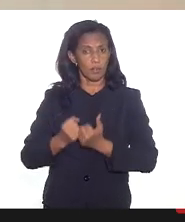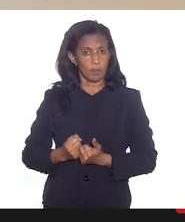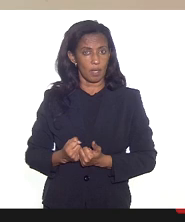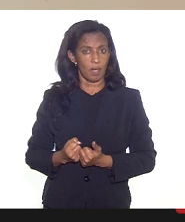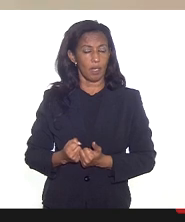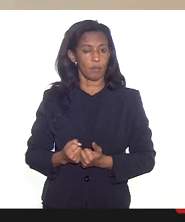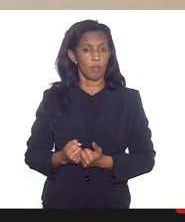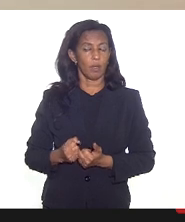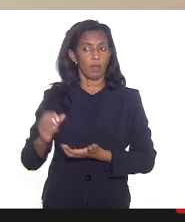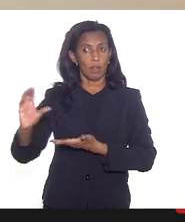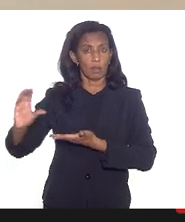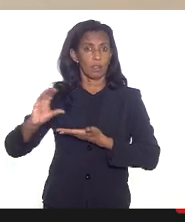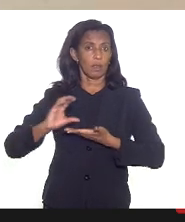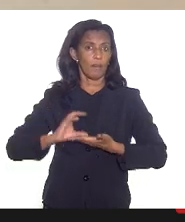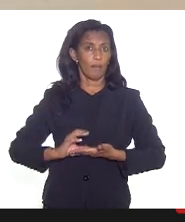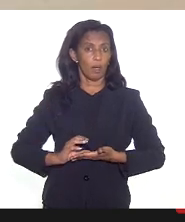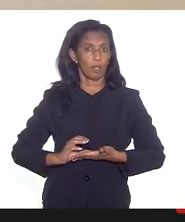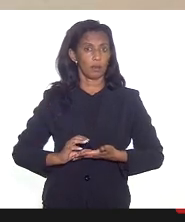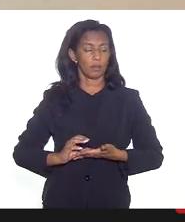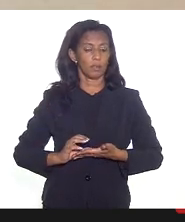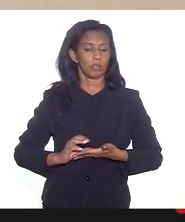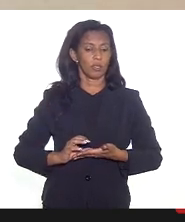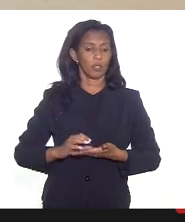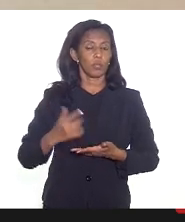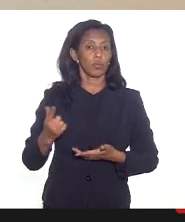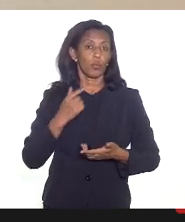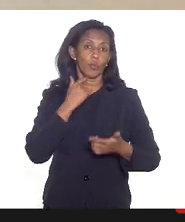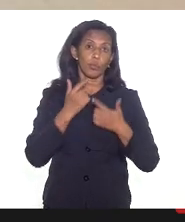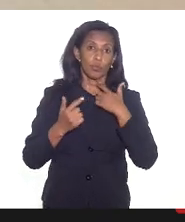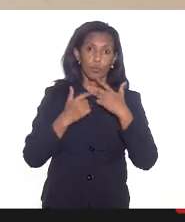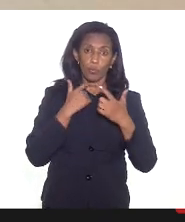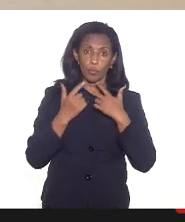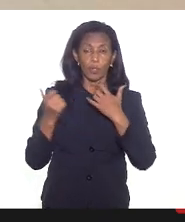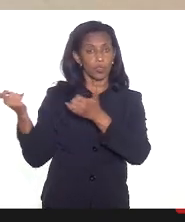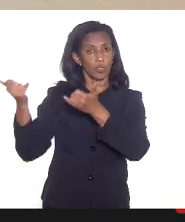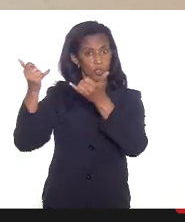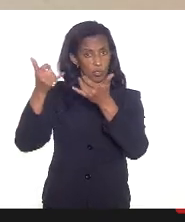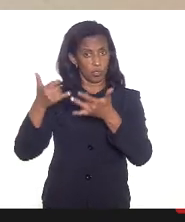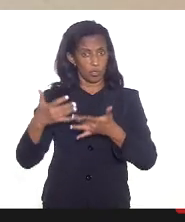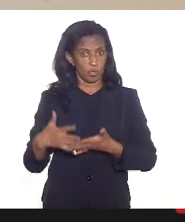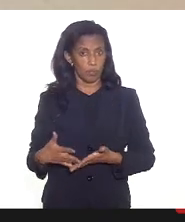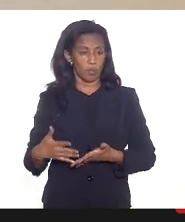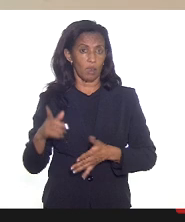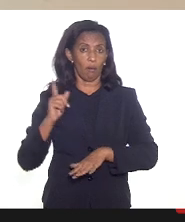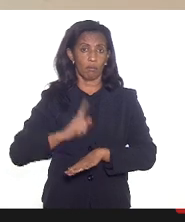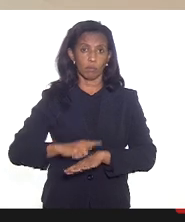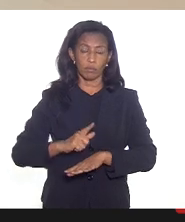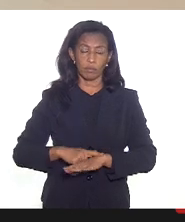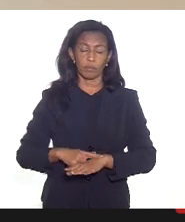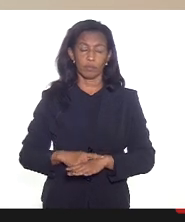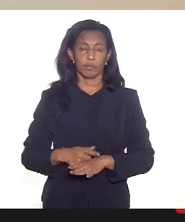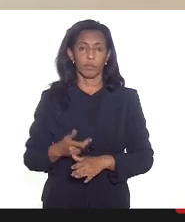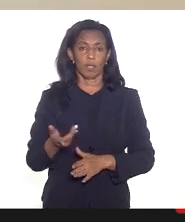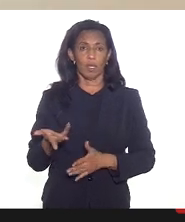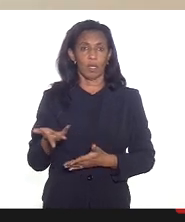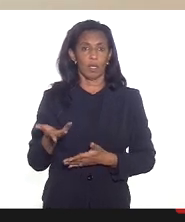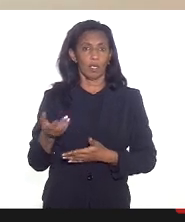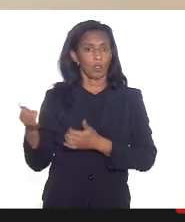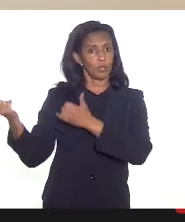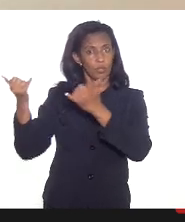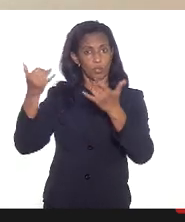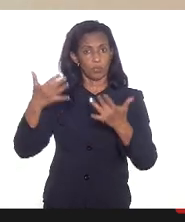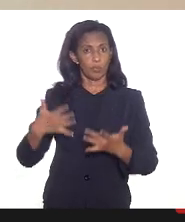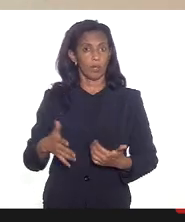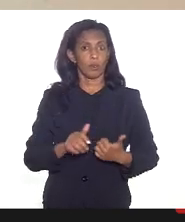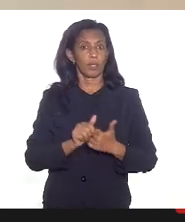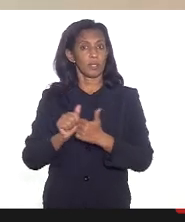demandas da ponta sobre dúvidas que a gente esclarece de imediato orientando a